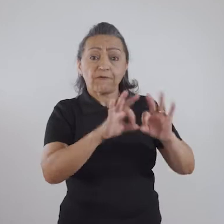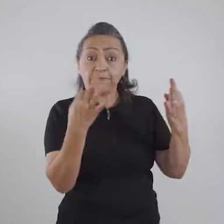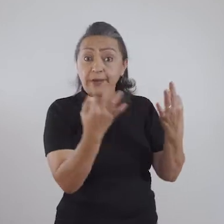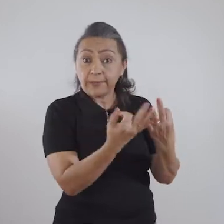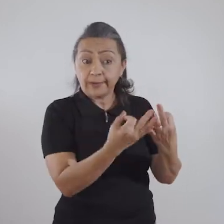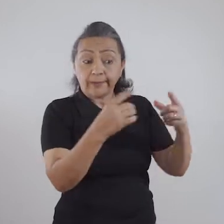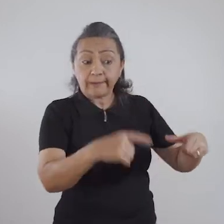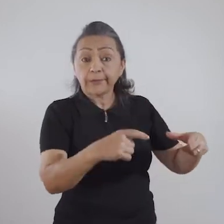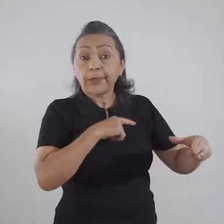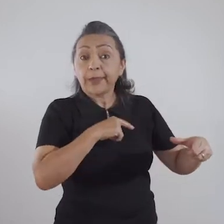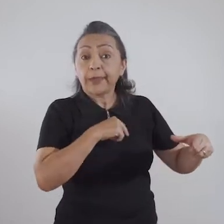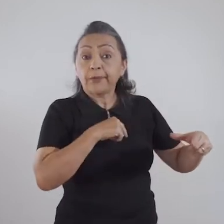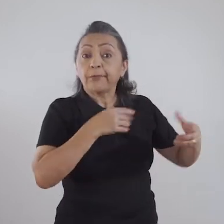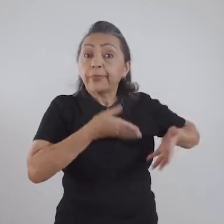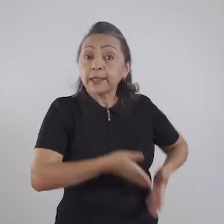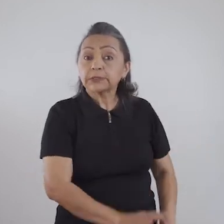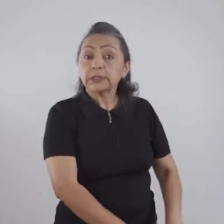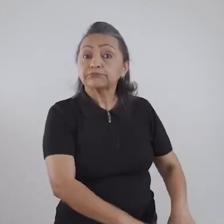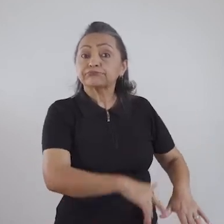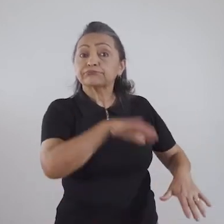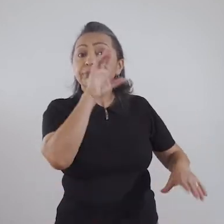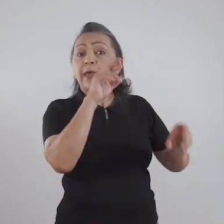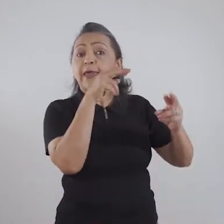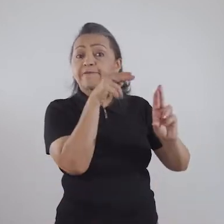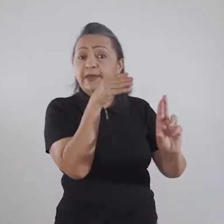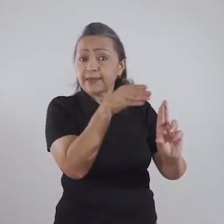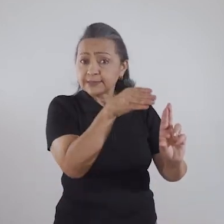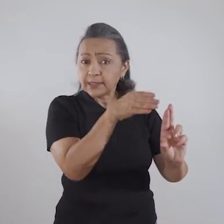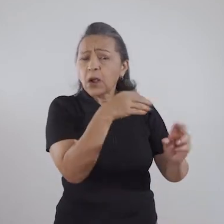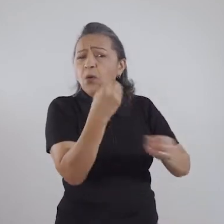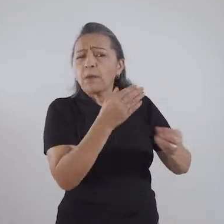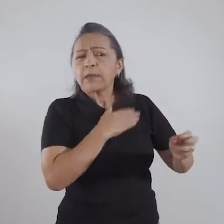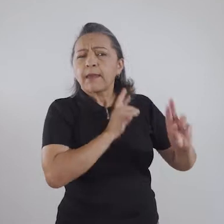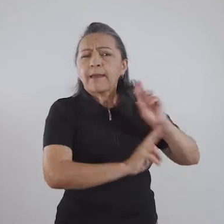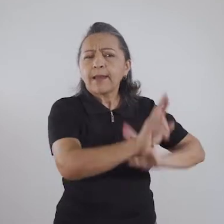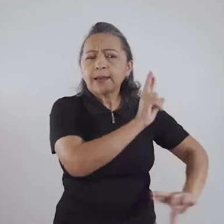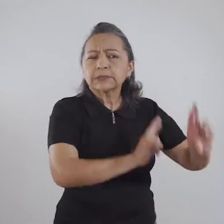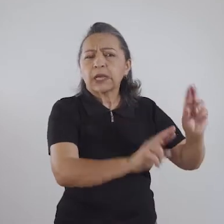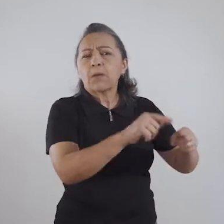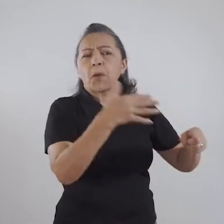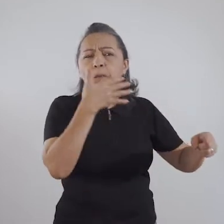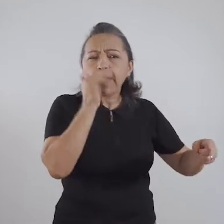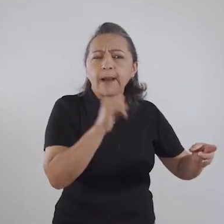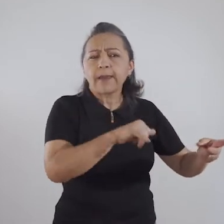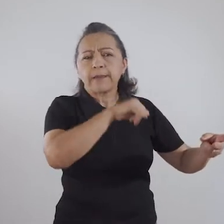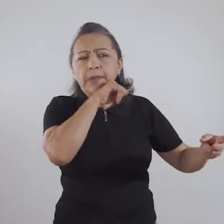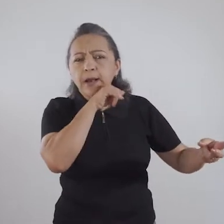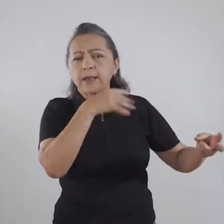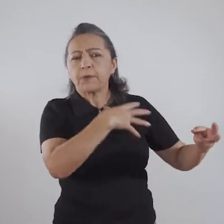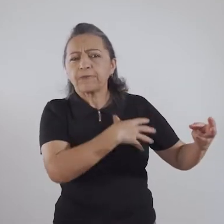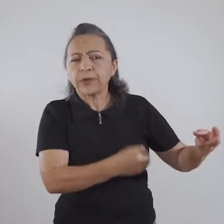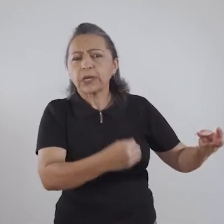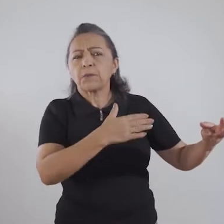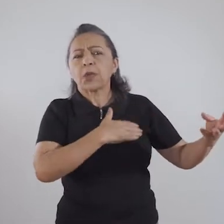constituí enquanto gente, enquanto pessoa, como que era a minha relação com os meus pais, com os meus filhos, com meu companheiro,